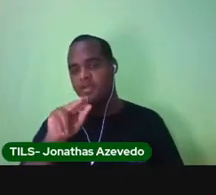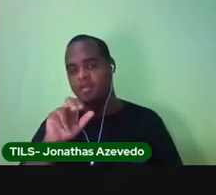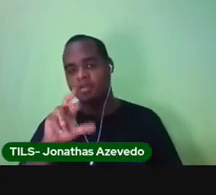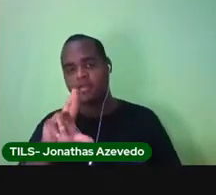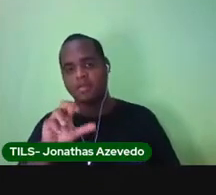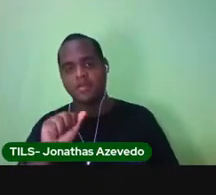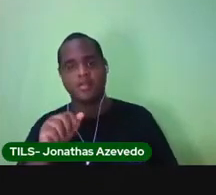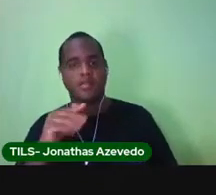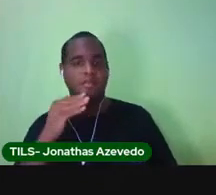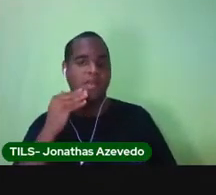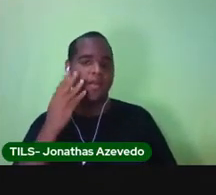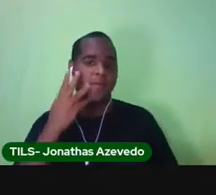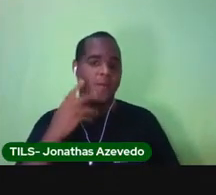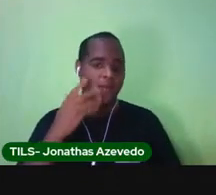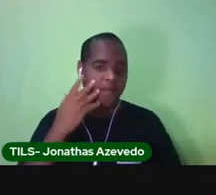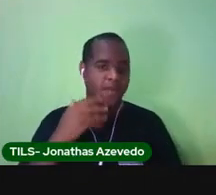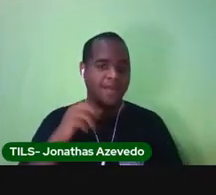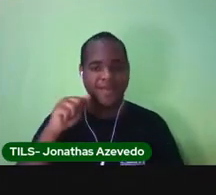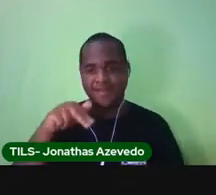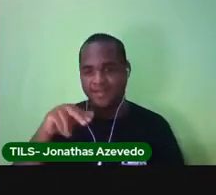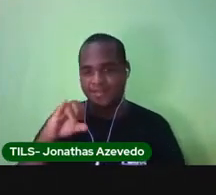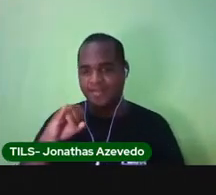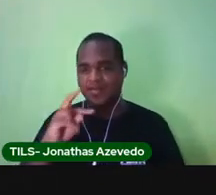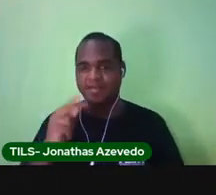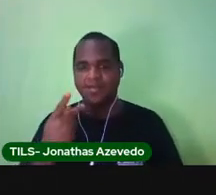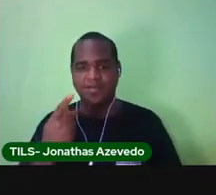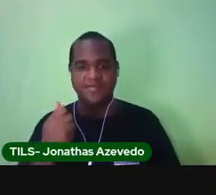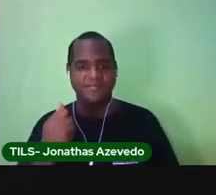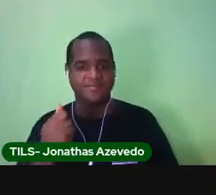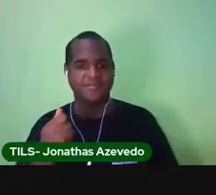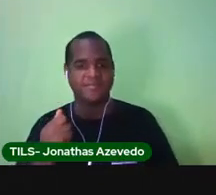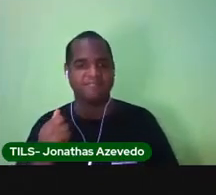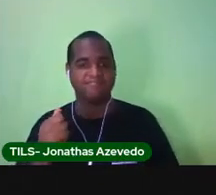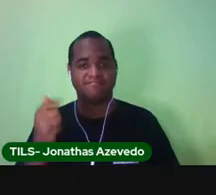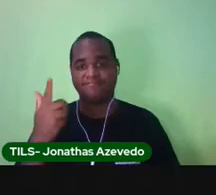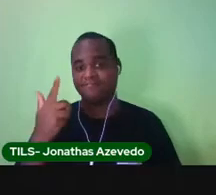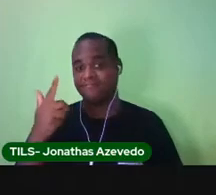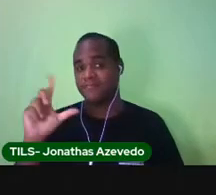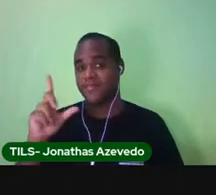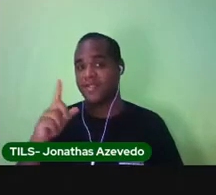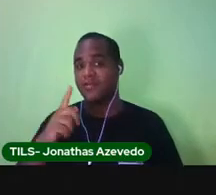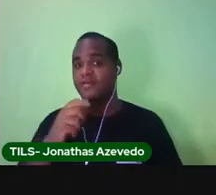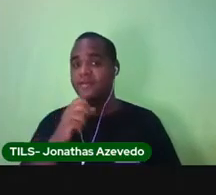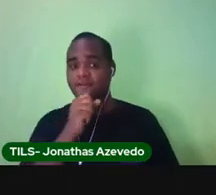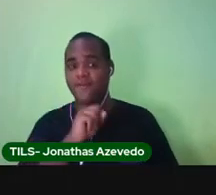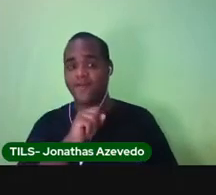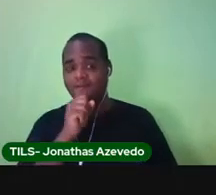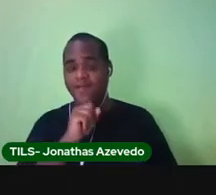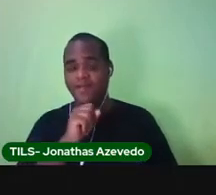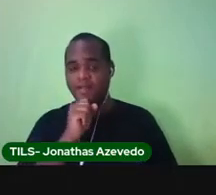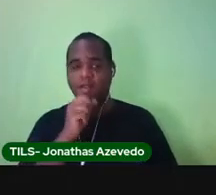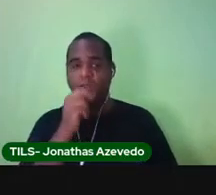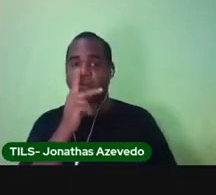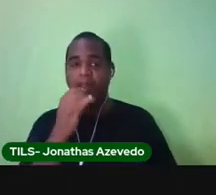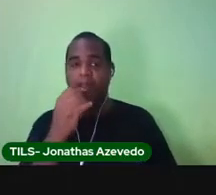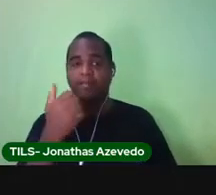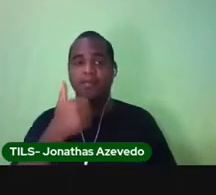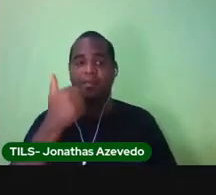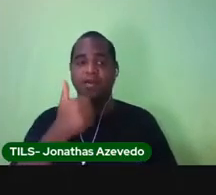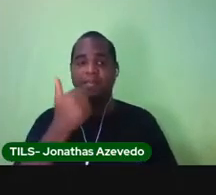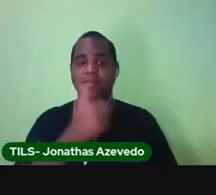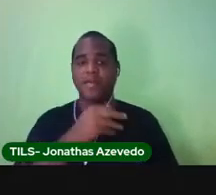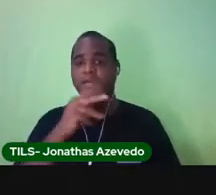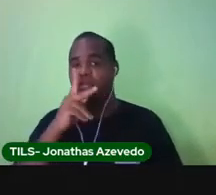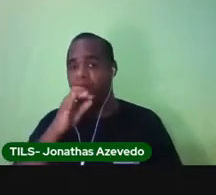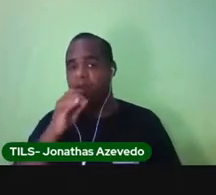tem minha irmã pequena, que se chama Aninha. Ainda tem um avô, que é pai do meu pai. E um avô,